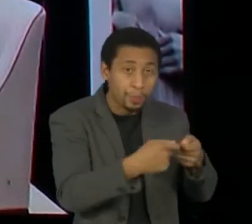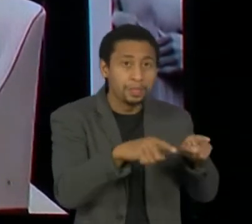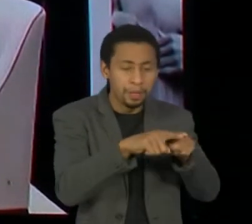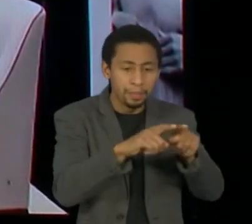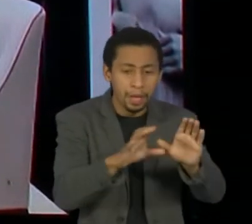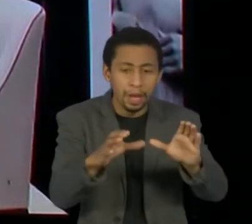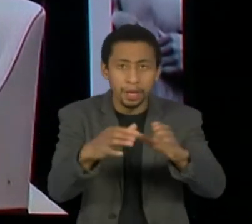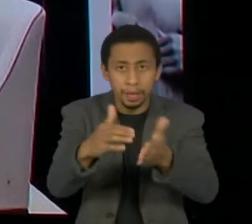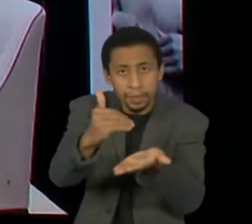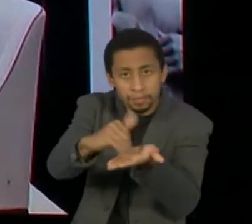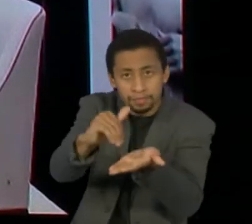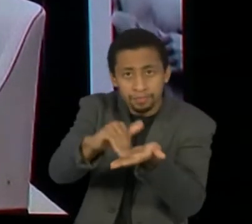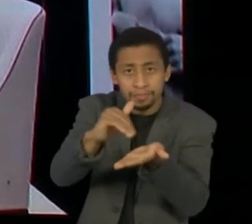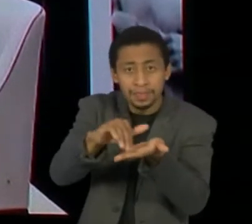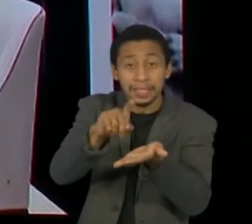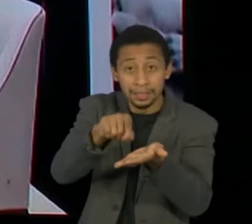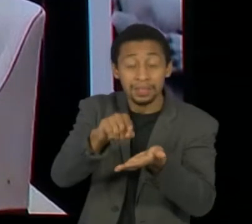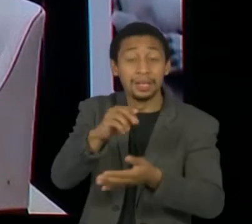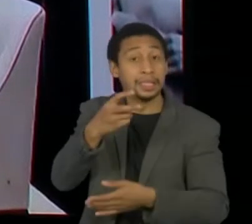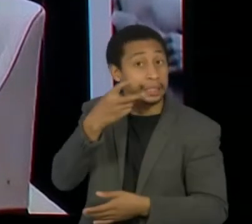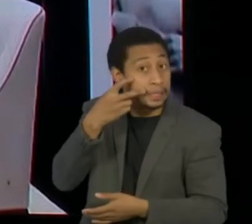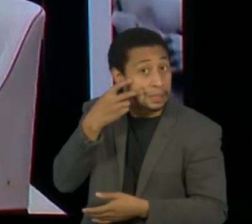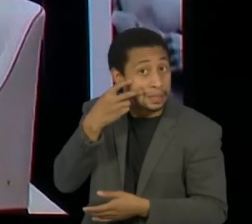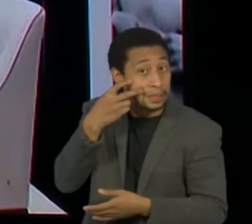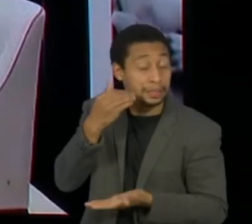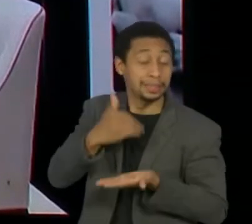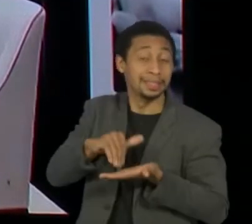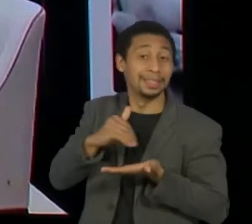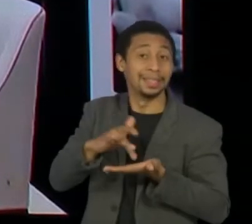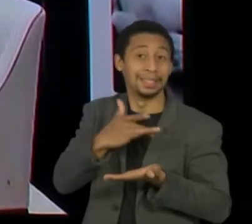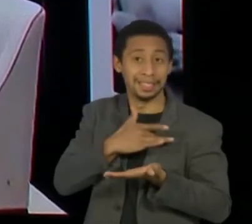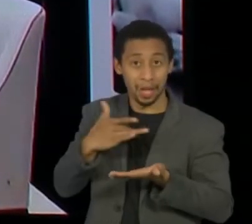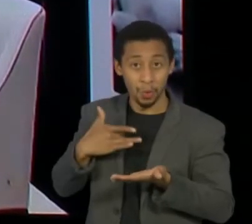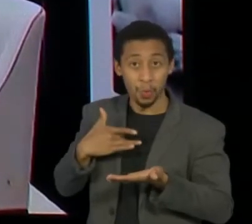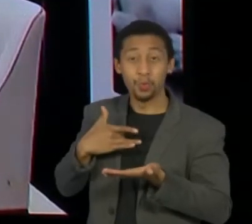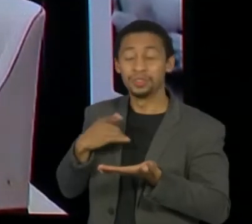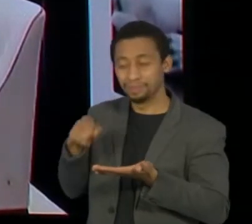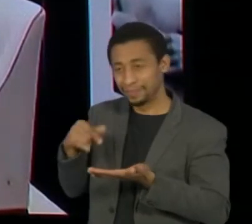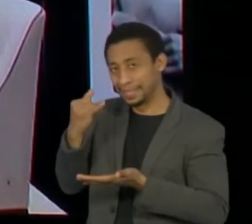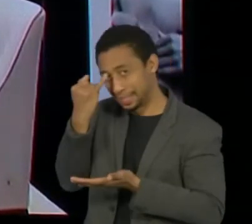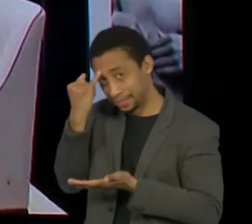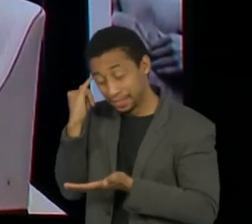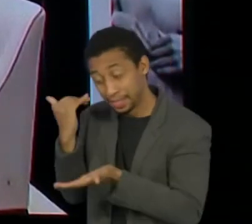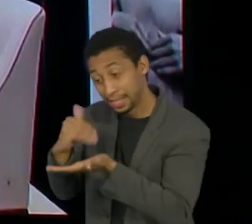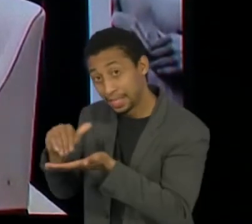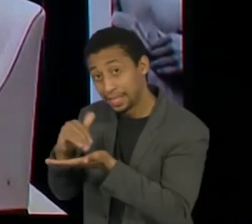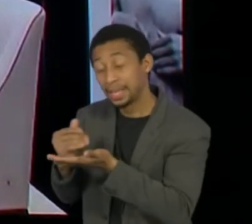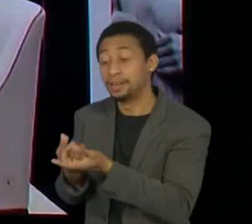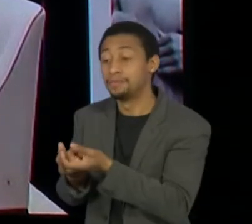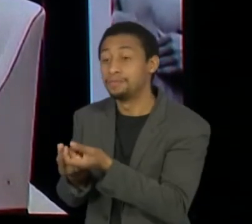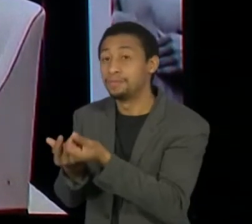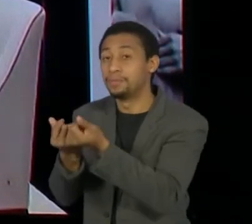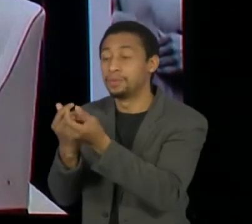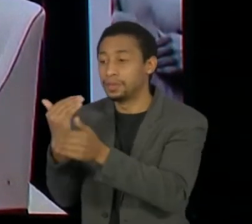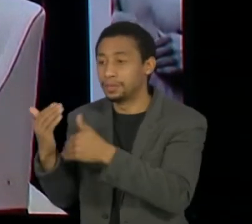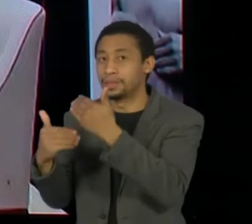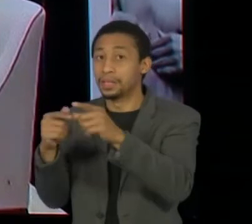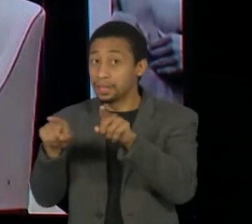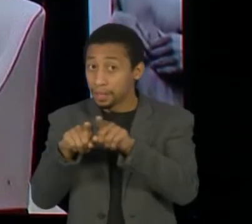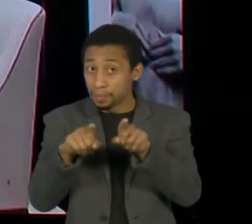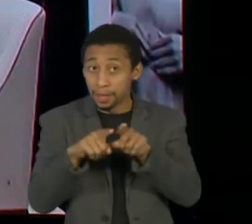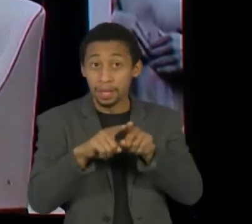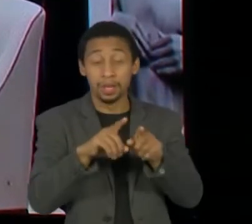especial o Jean Gorenstein, secretário da Saúde, a Patrícia Ellen, nossa secretária de Desenvolvimento Econômico, e ao Rodrigo Garcia,